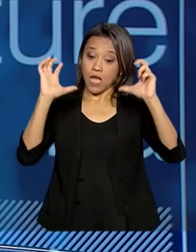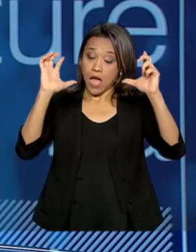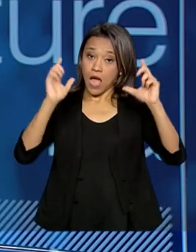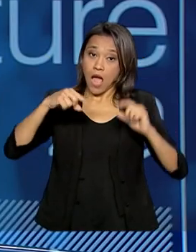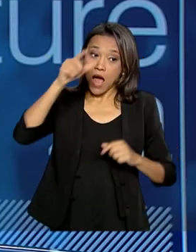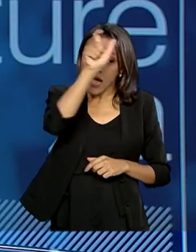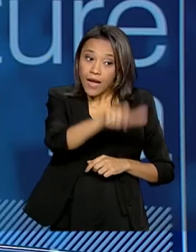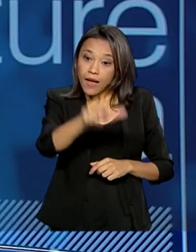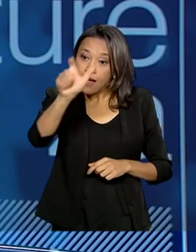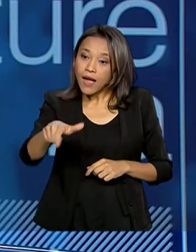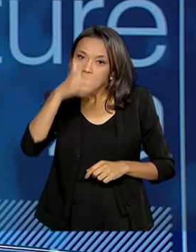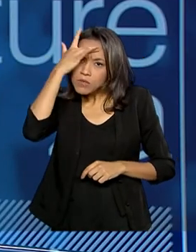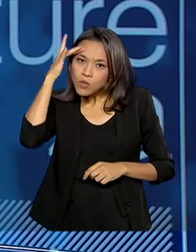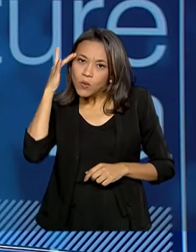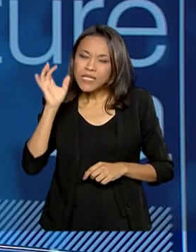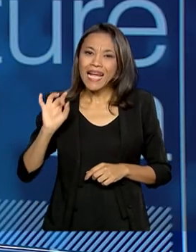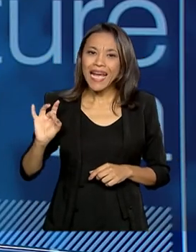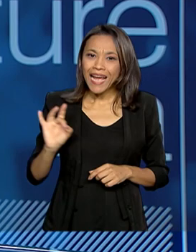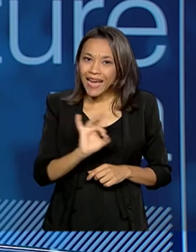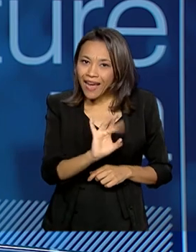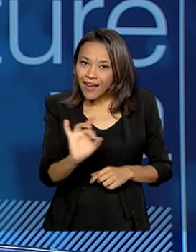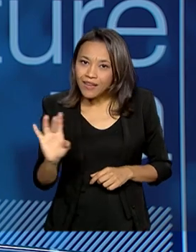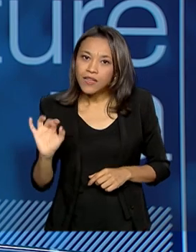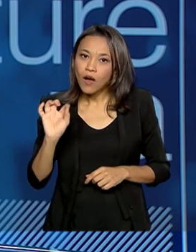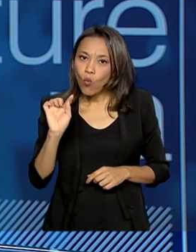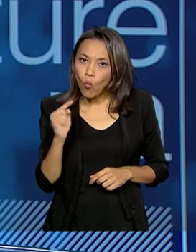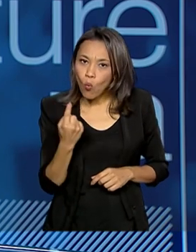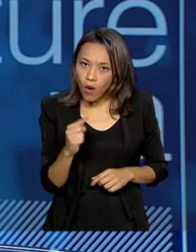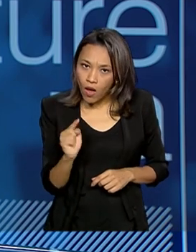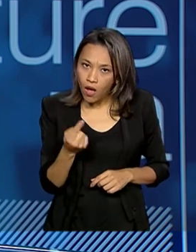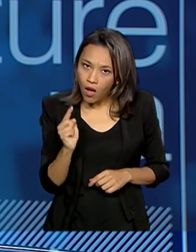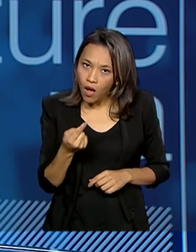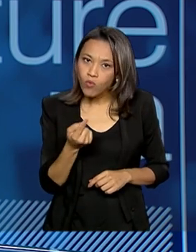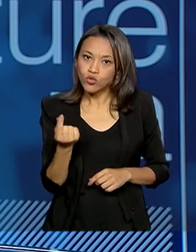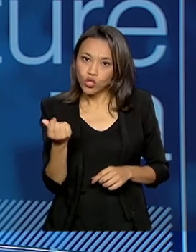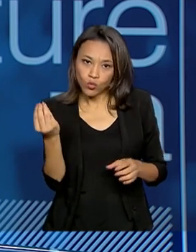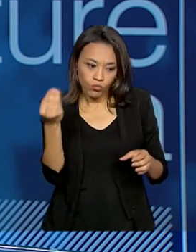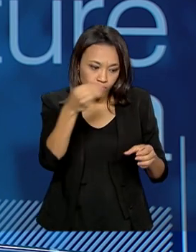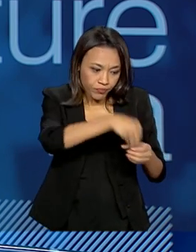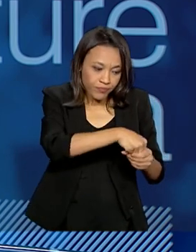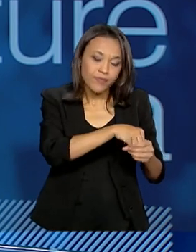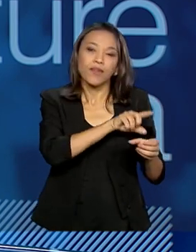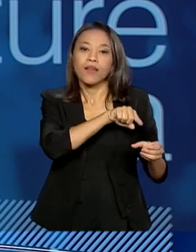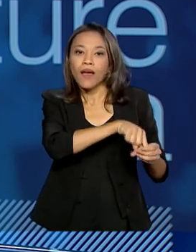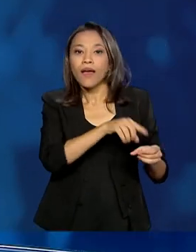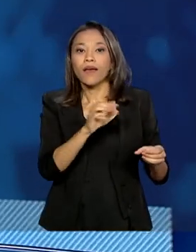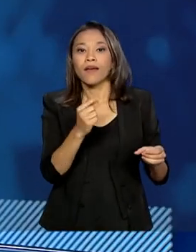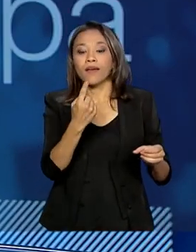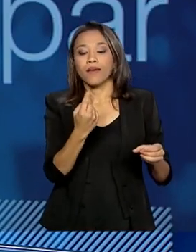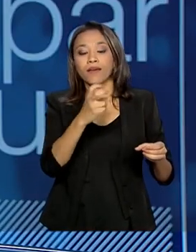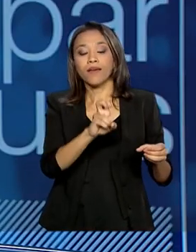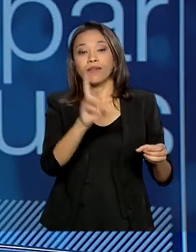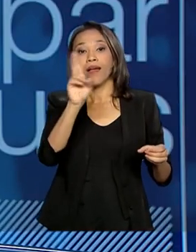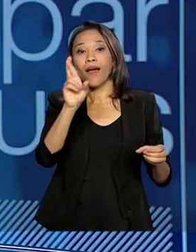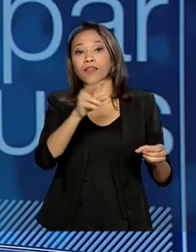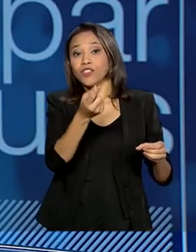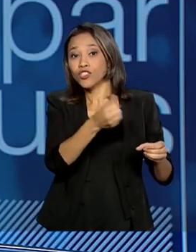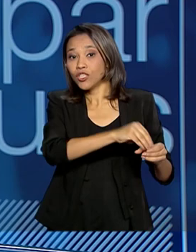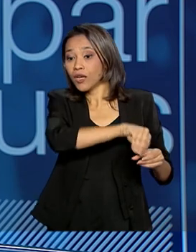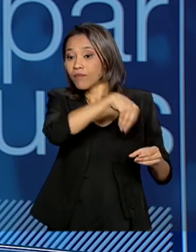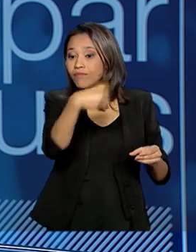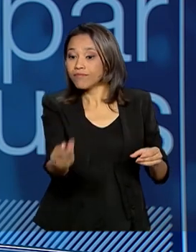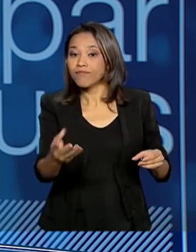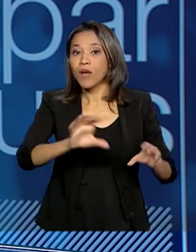R$ aplicado no orçamento de concessão é recuperado R$ 15 na comunidade local, no